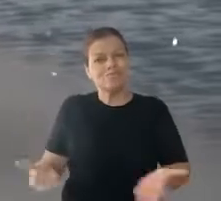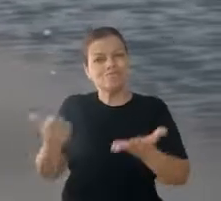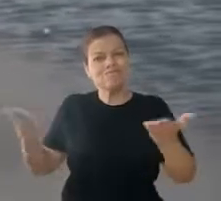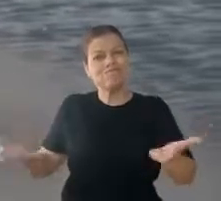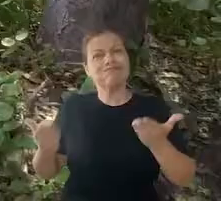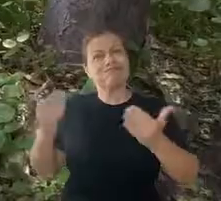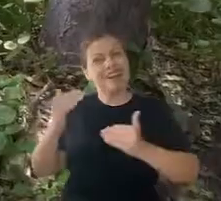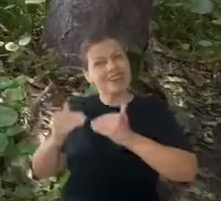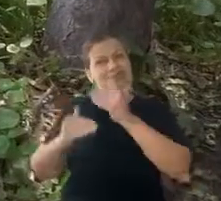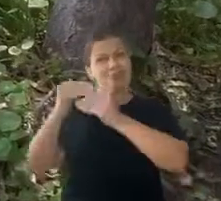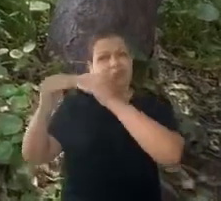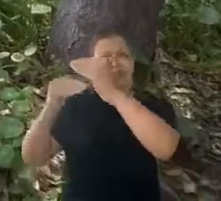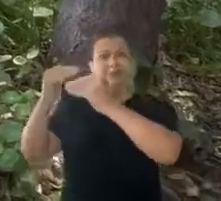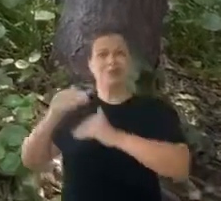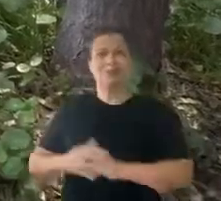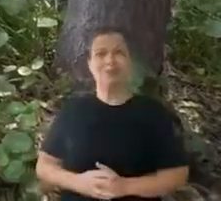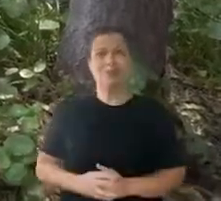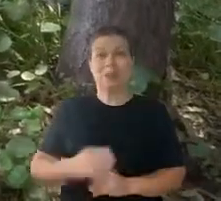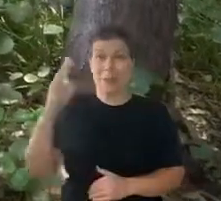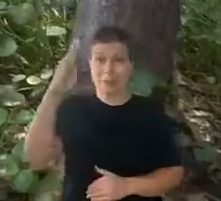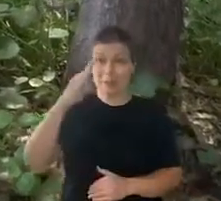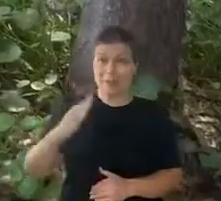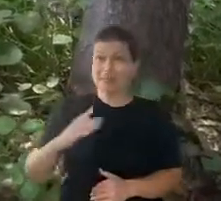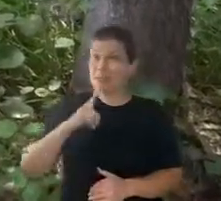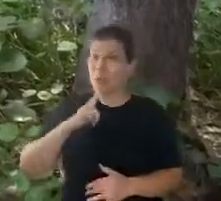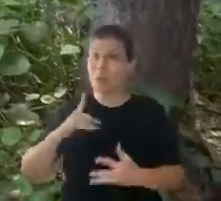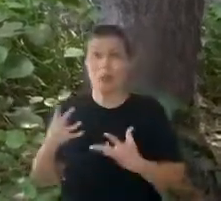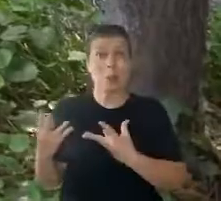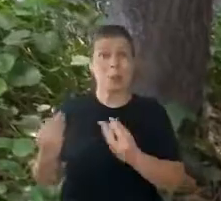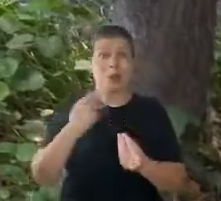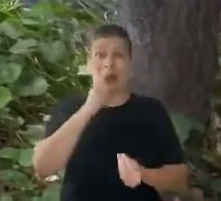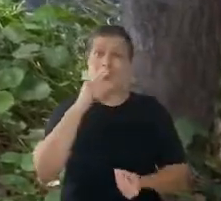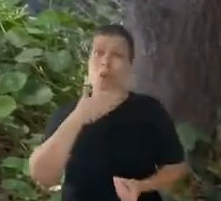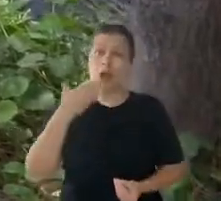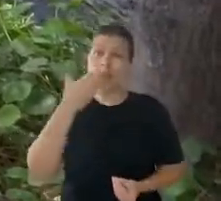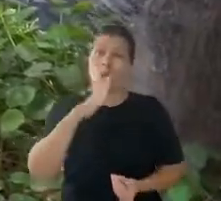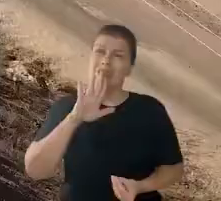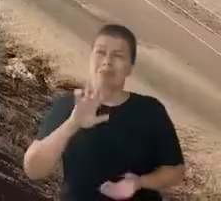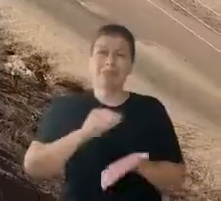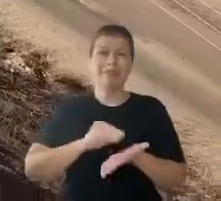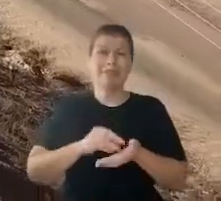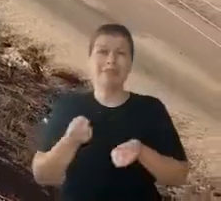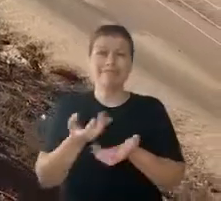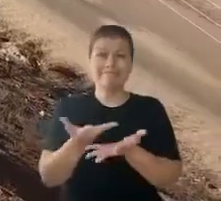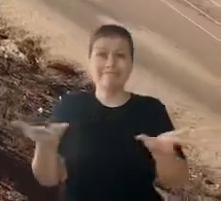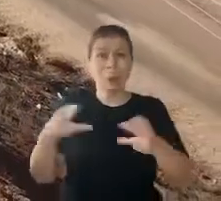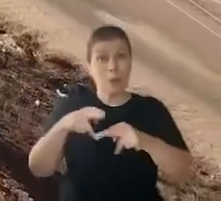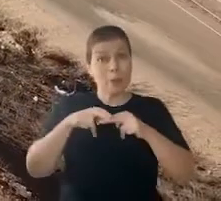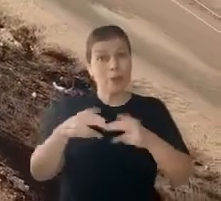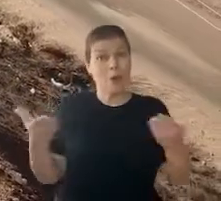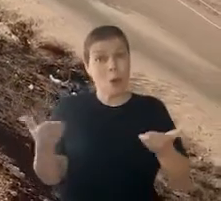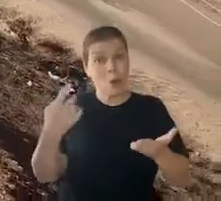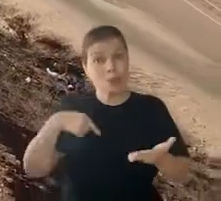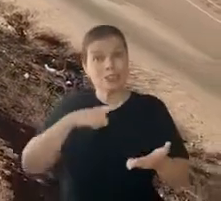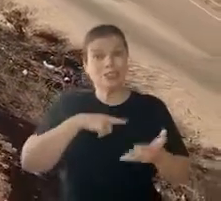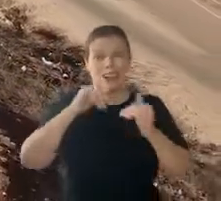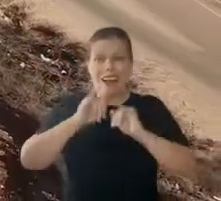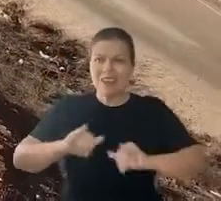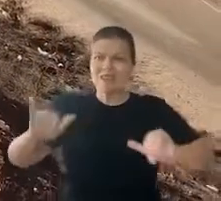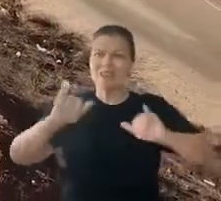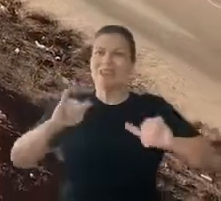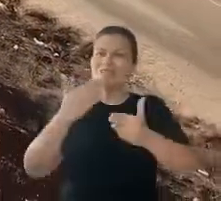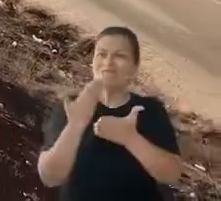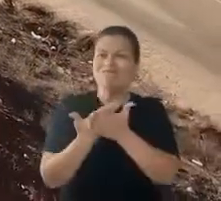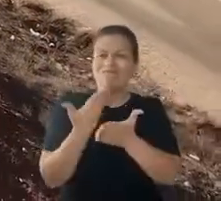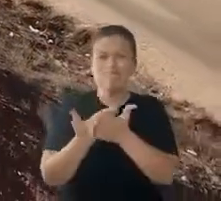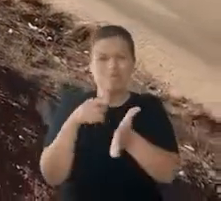para impulsioná-lo. O Brasil é um país rico em água doce, mas mal distribuída. Por isso, hoje estamos anunciando